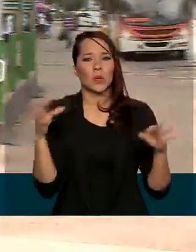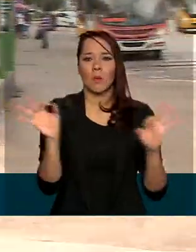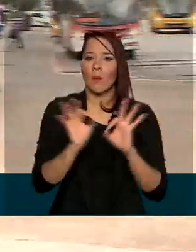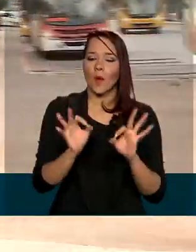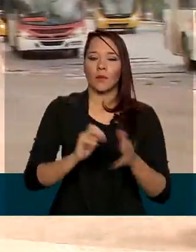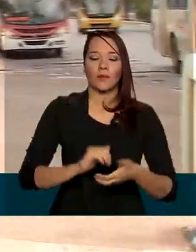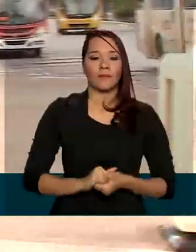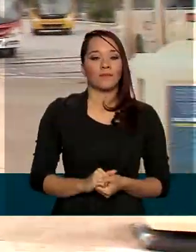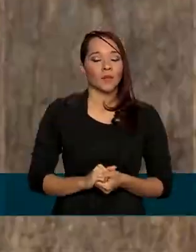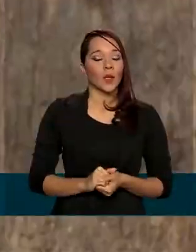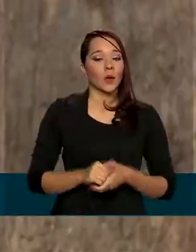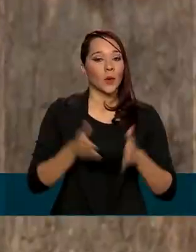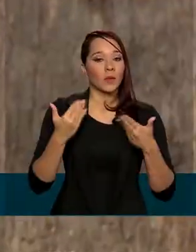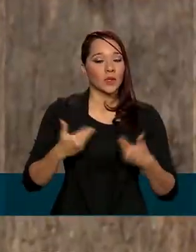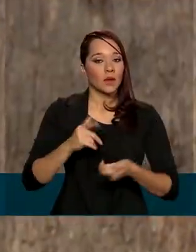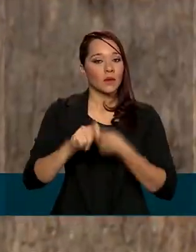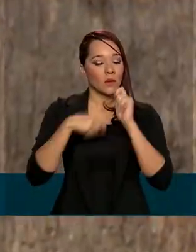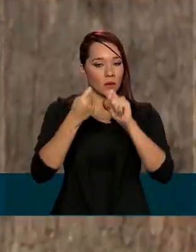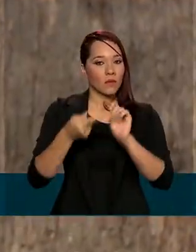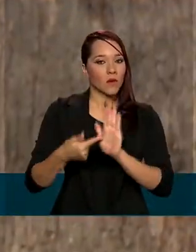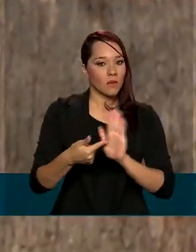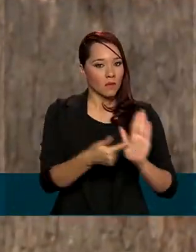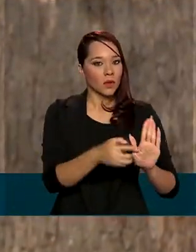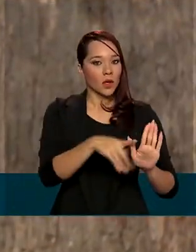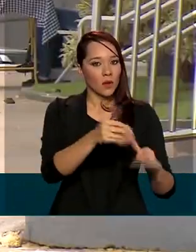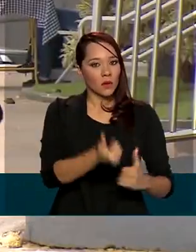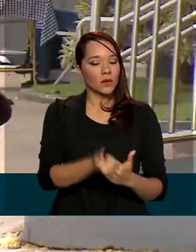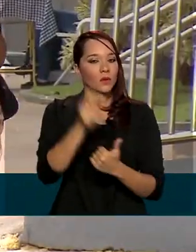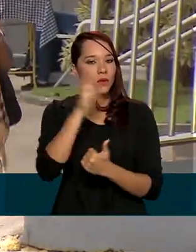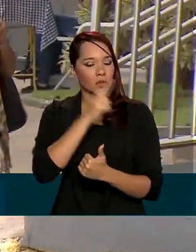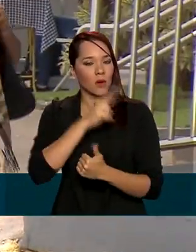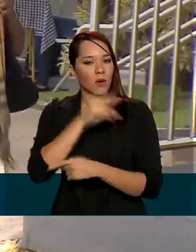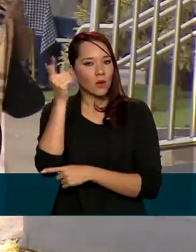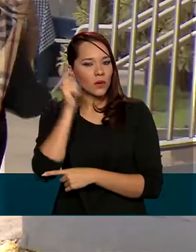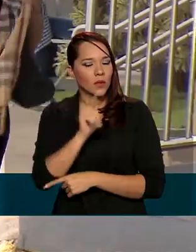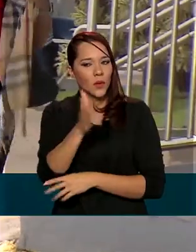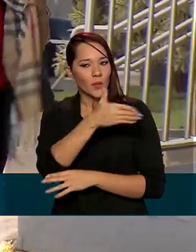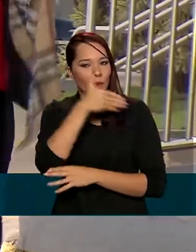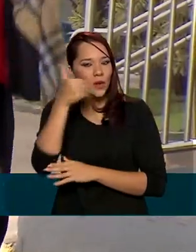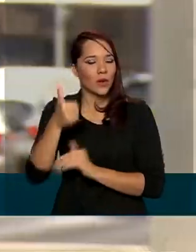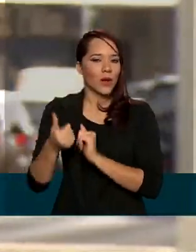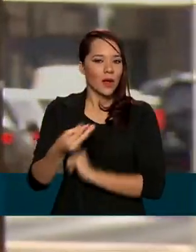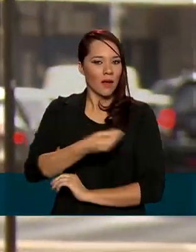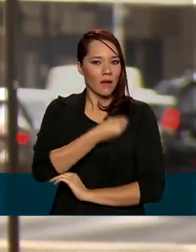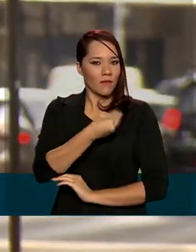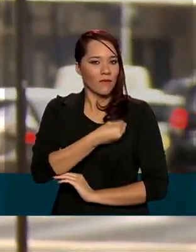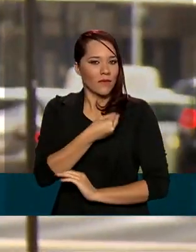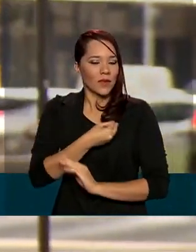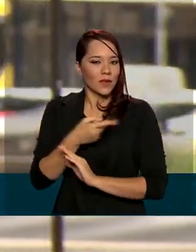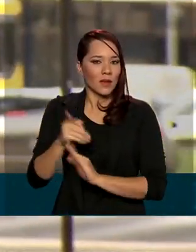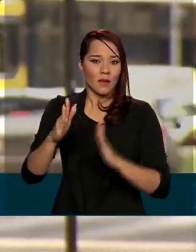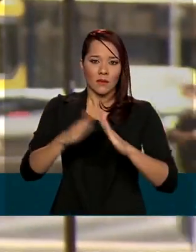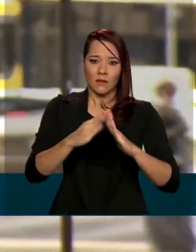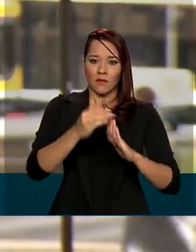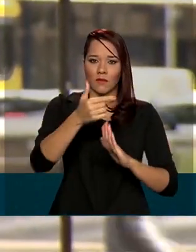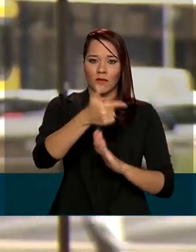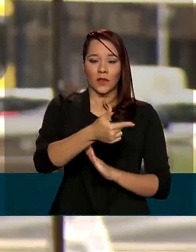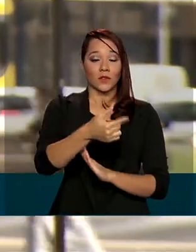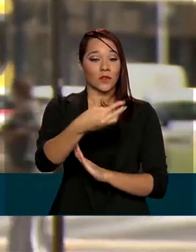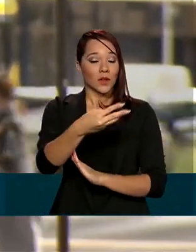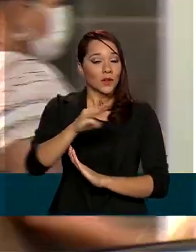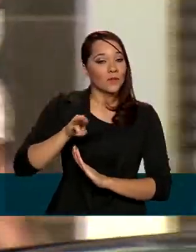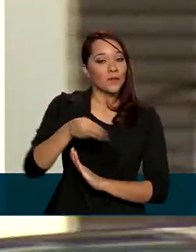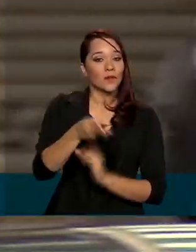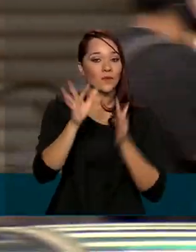estudo do Ministério da Economia revelou que o auxílio emergencial conseguiu melhorar o padrão de vida na casa de 23 milhões